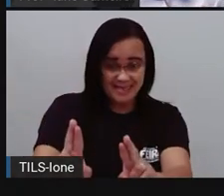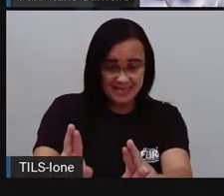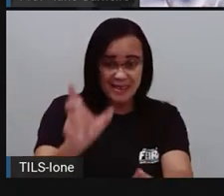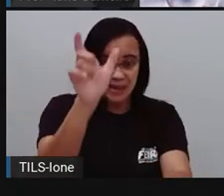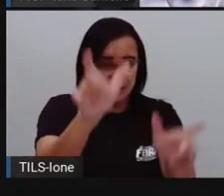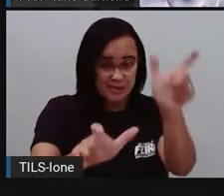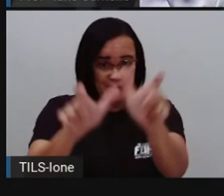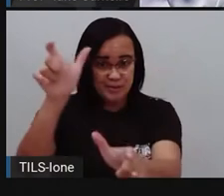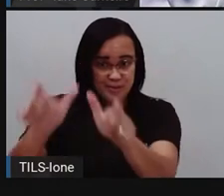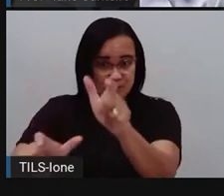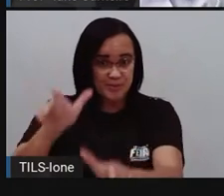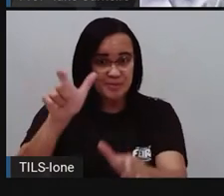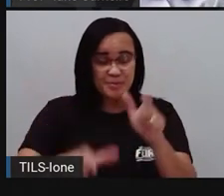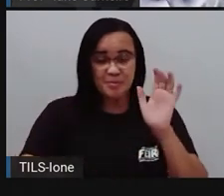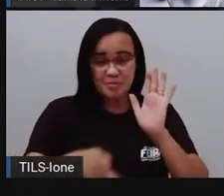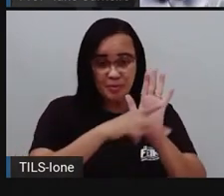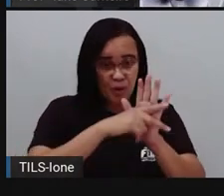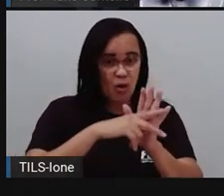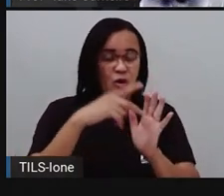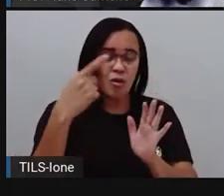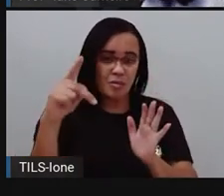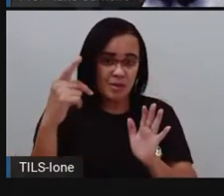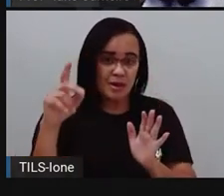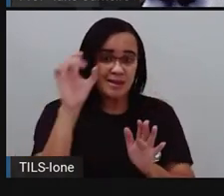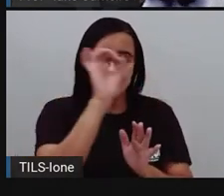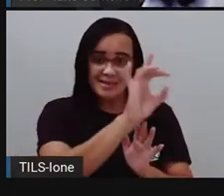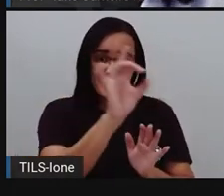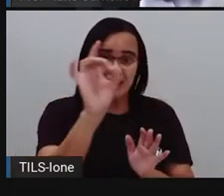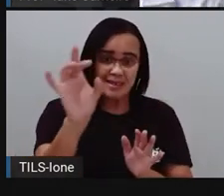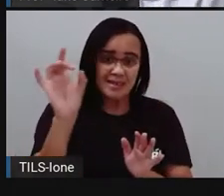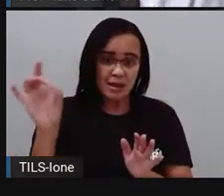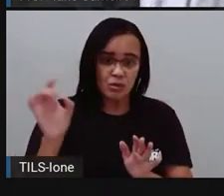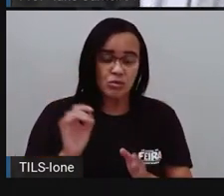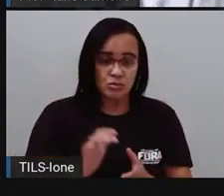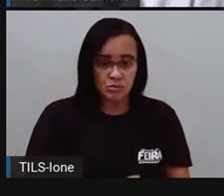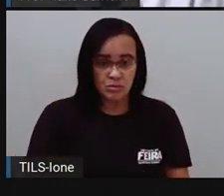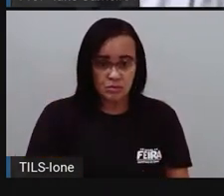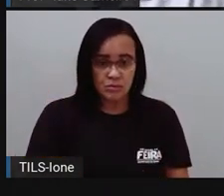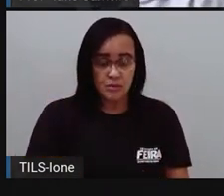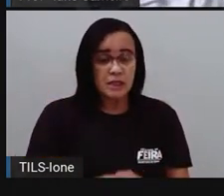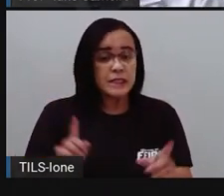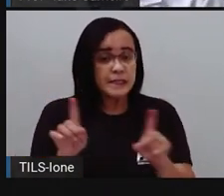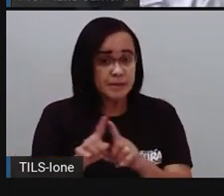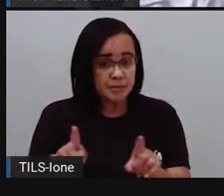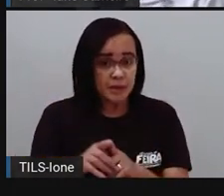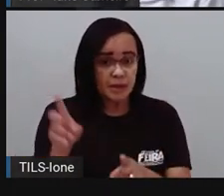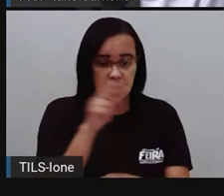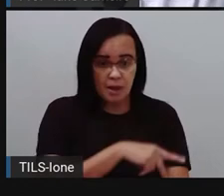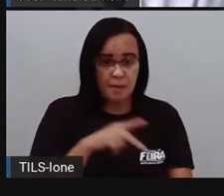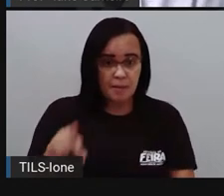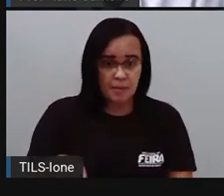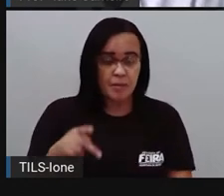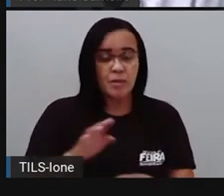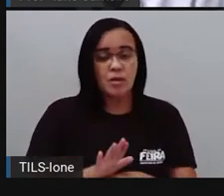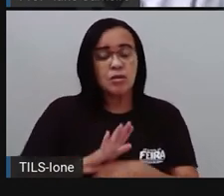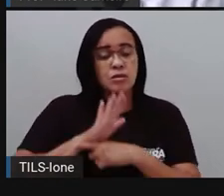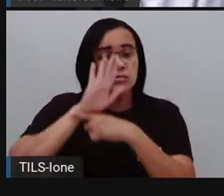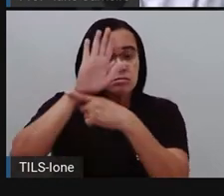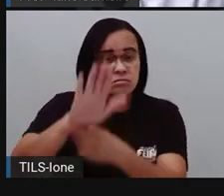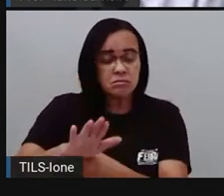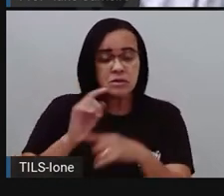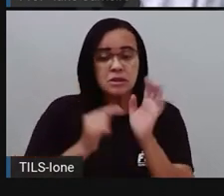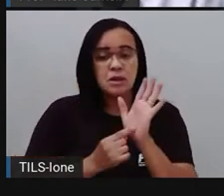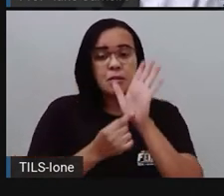sua condição. A Pro... Homens não são... Só um minutinho, a Pro trouxe um vídeo pra vocês, né? Pra falar